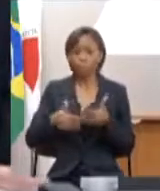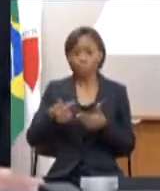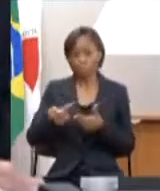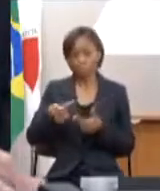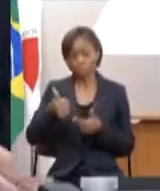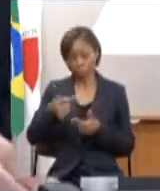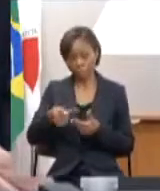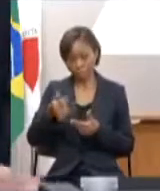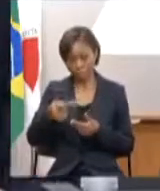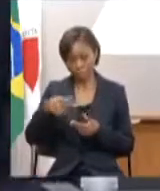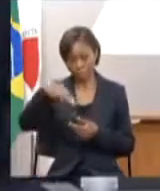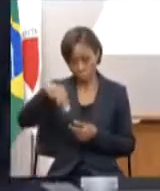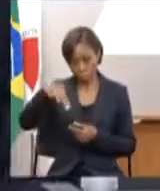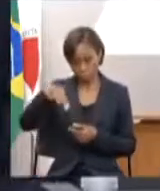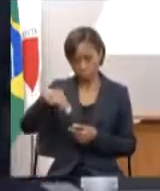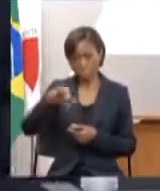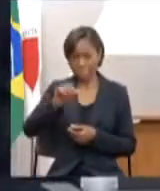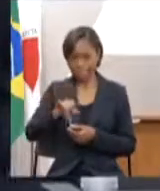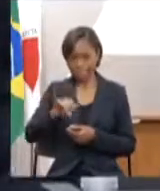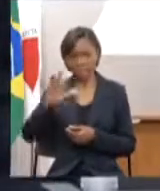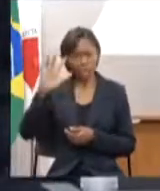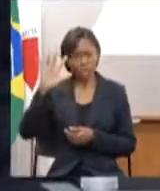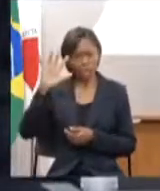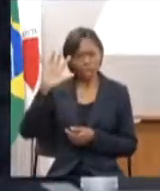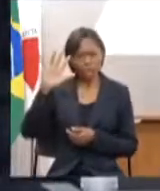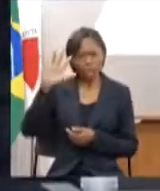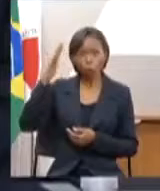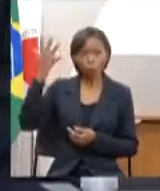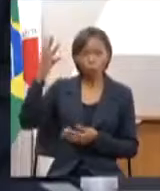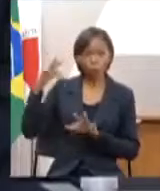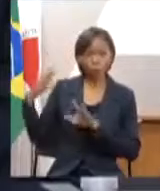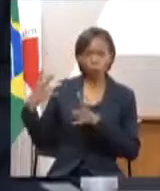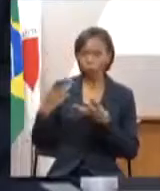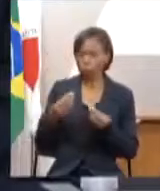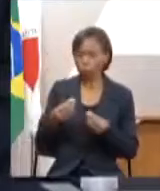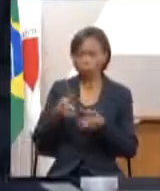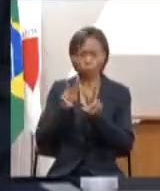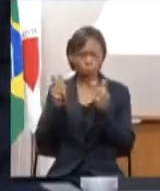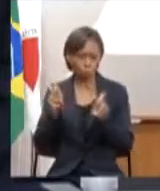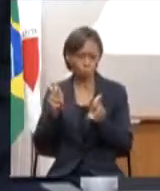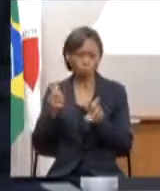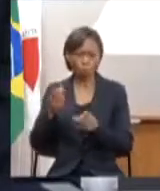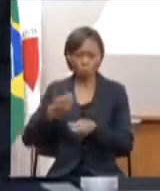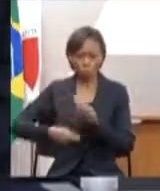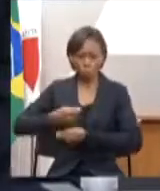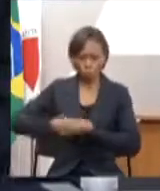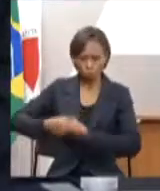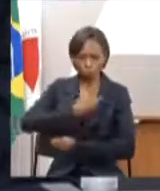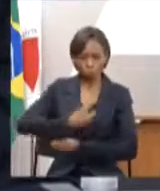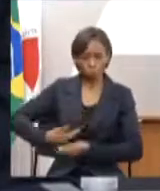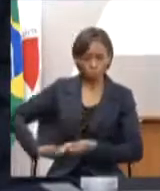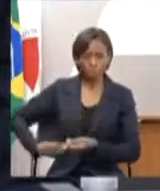superada todas as pendências em termos de governança e de premissa para esse acordo nós vamos